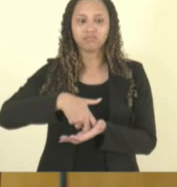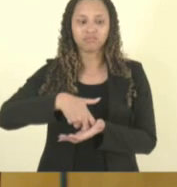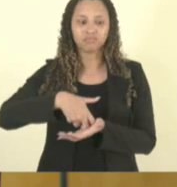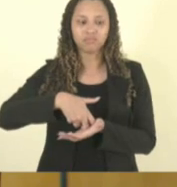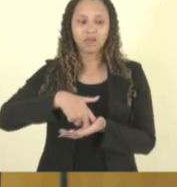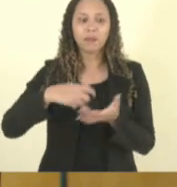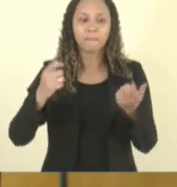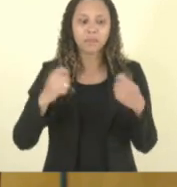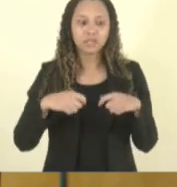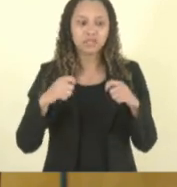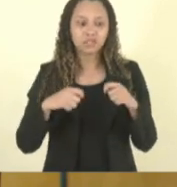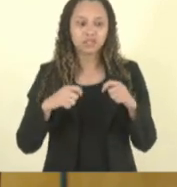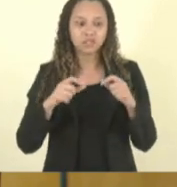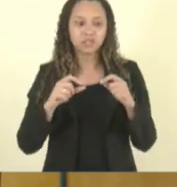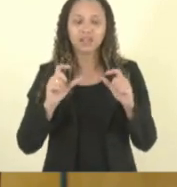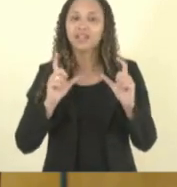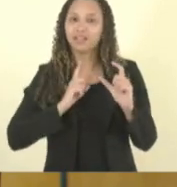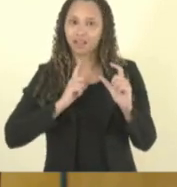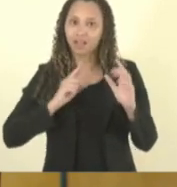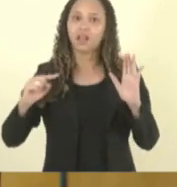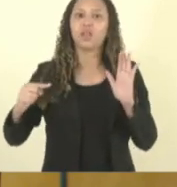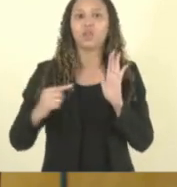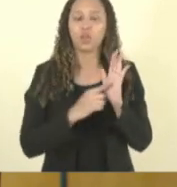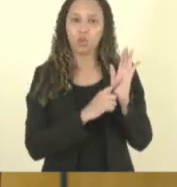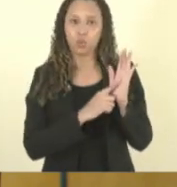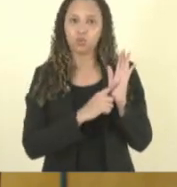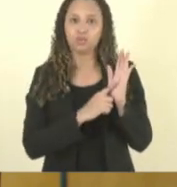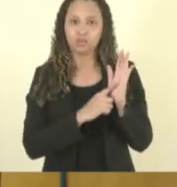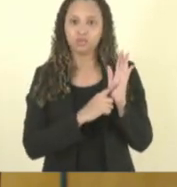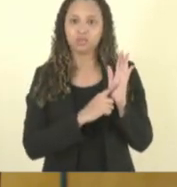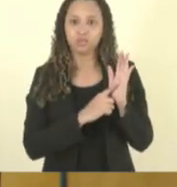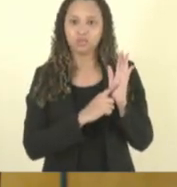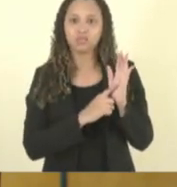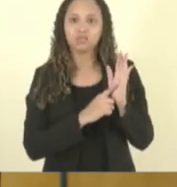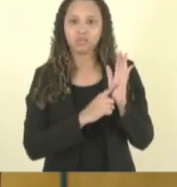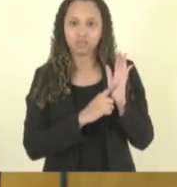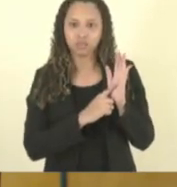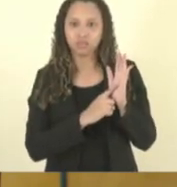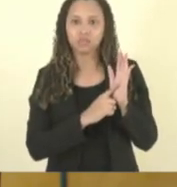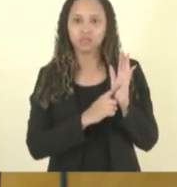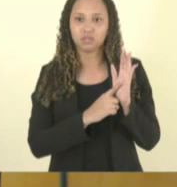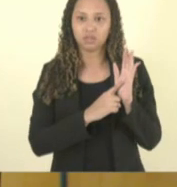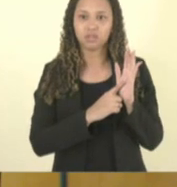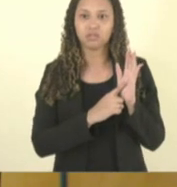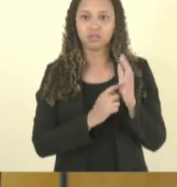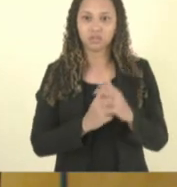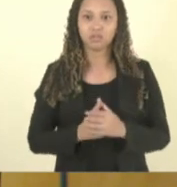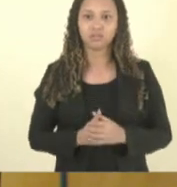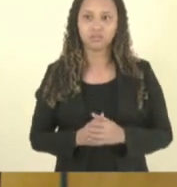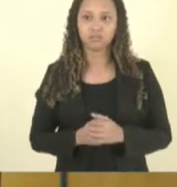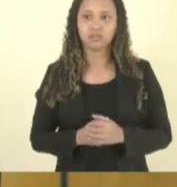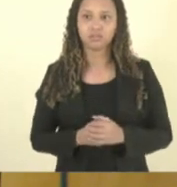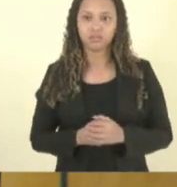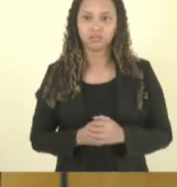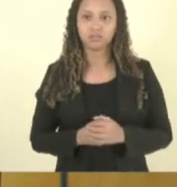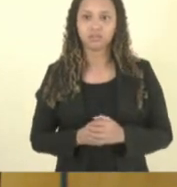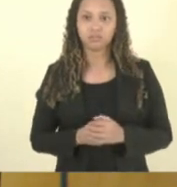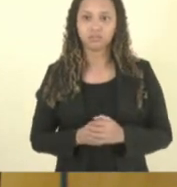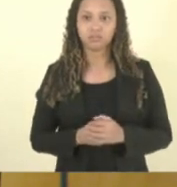de ter denúncia nos órgãos né de controle na na